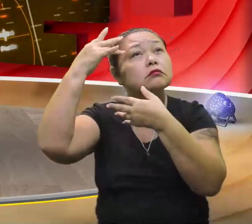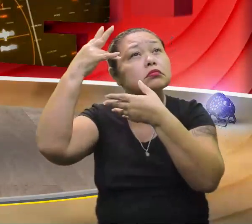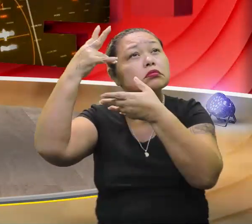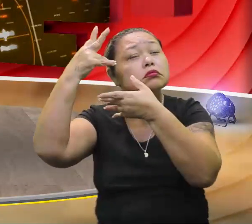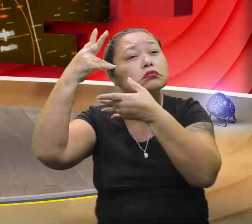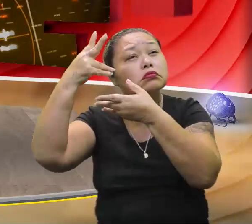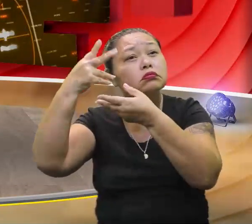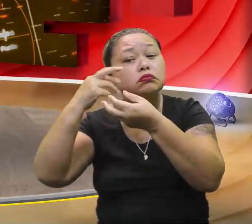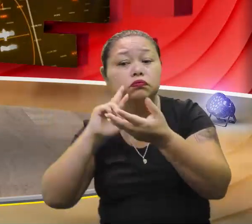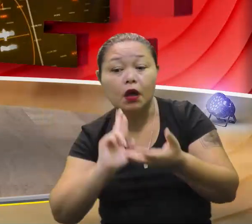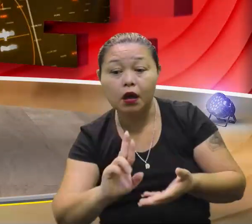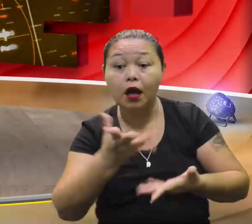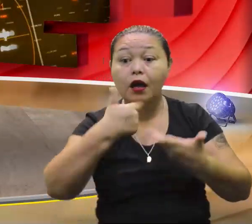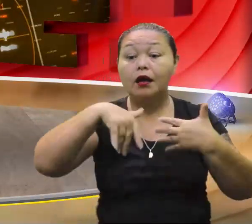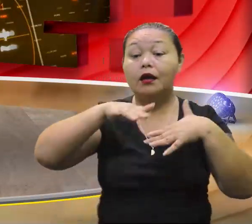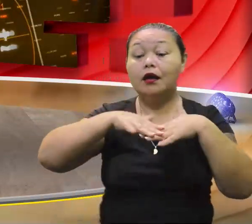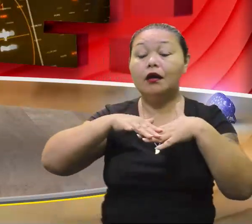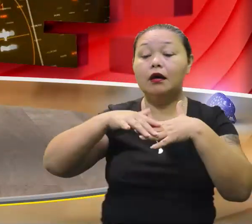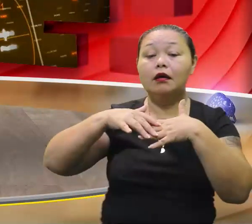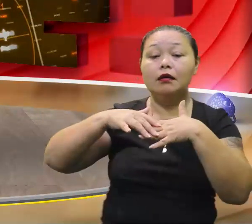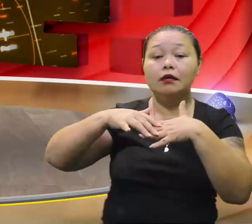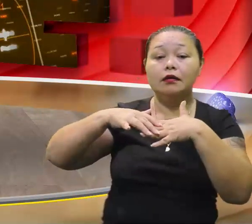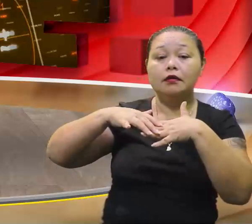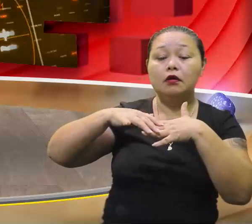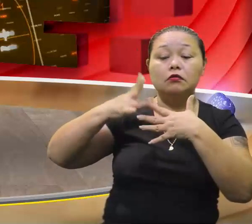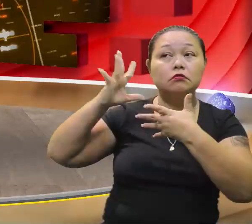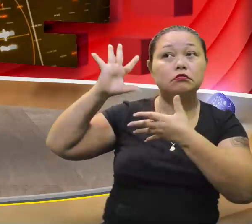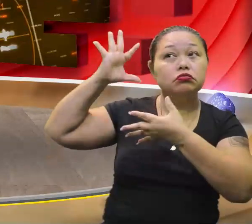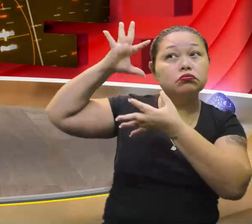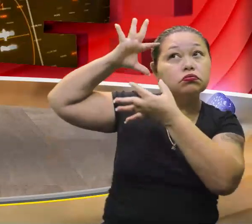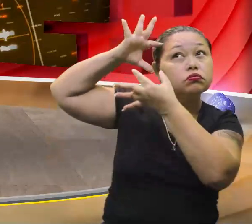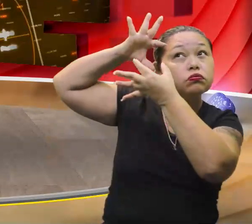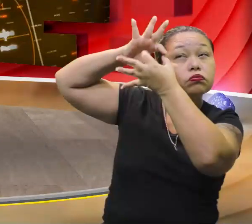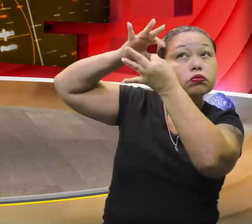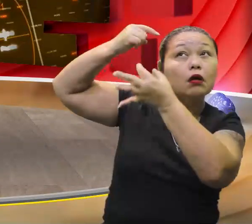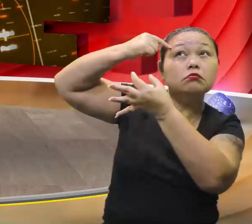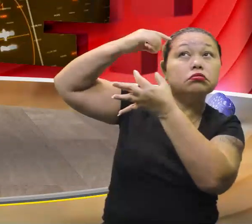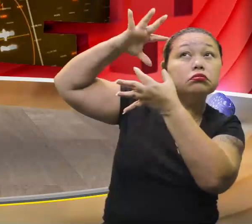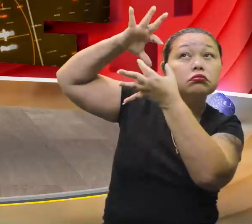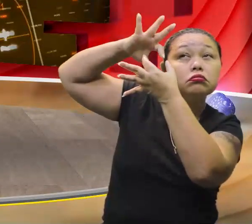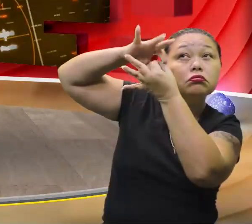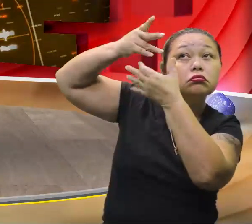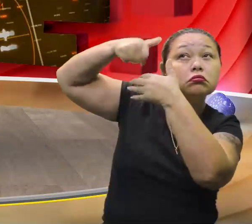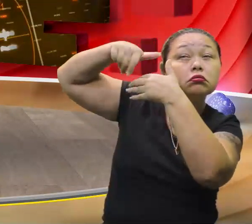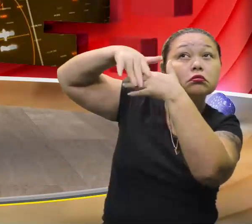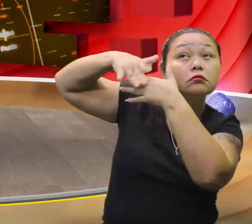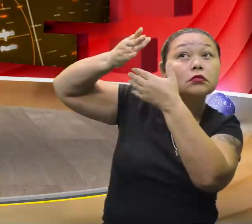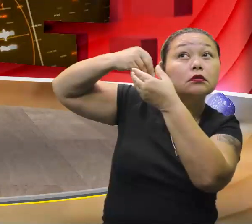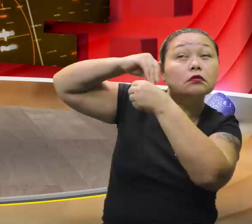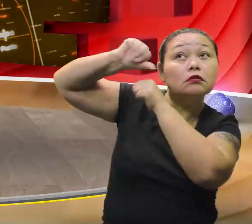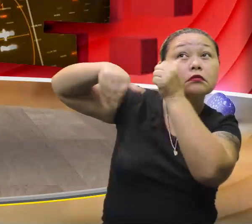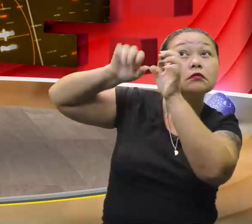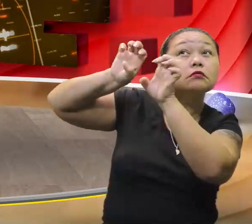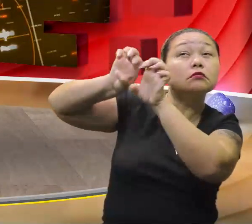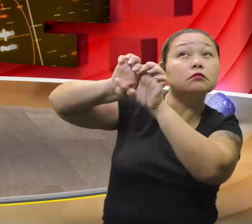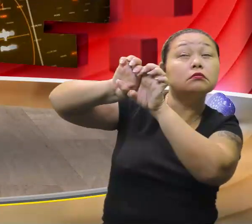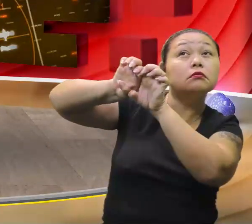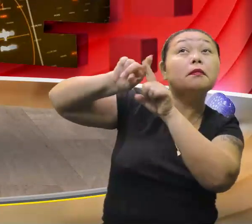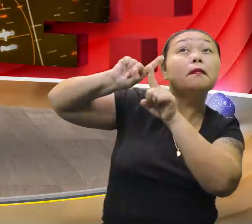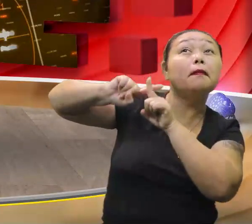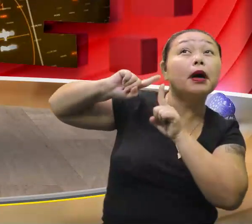lógico matemático. É aquele que envolve um pensamento matemático, nós equacionamos, virou uma equação.